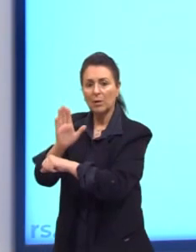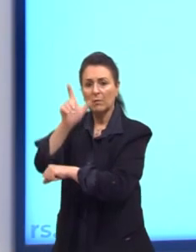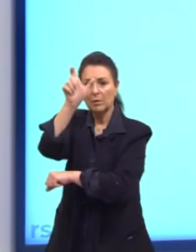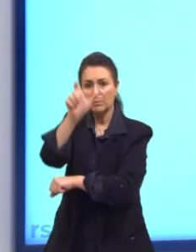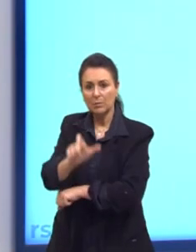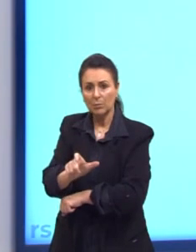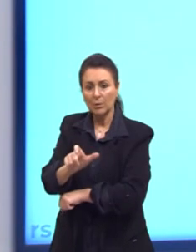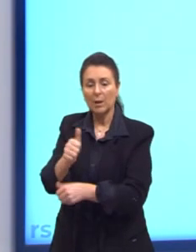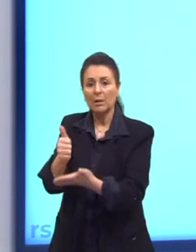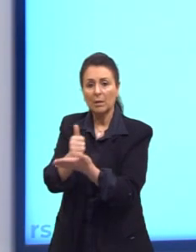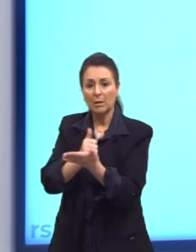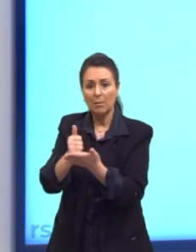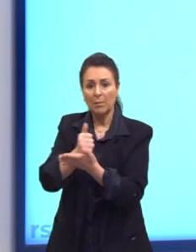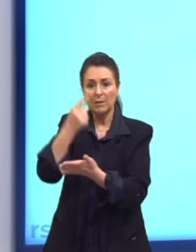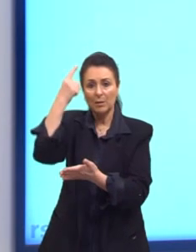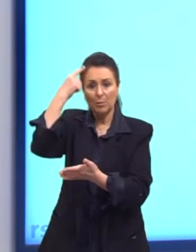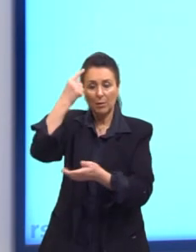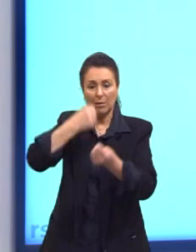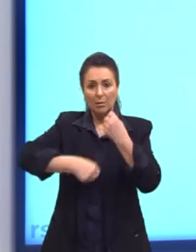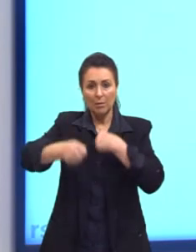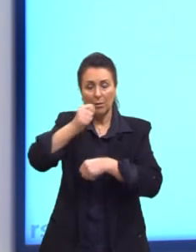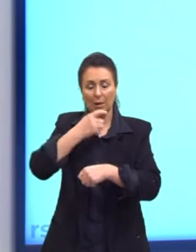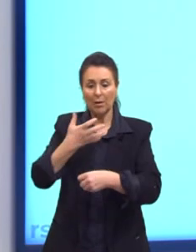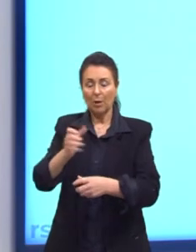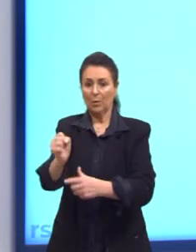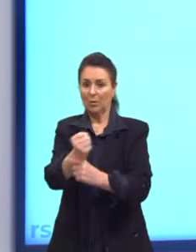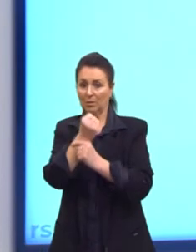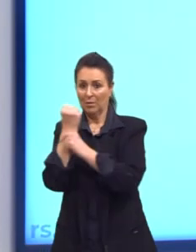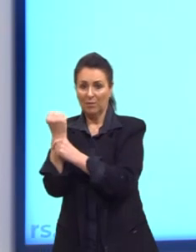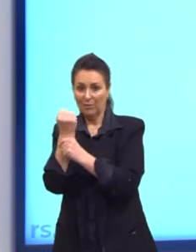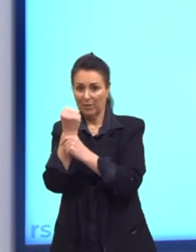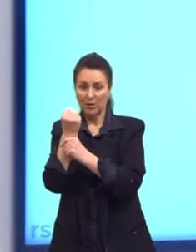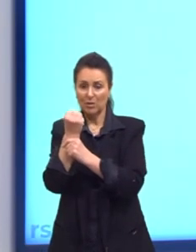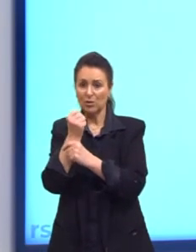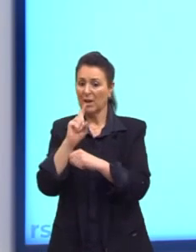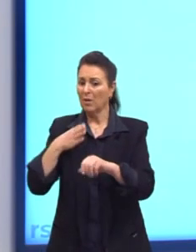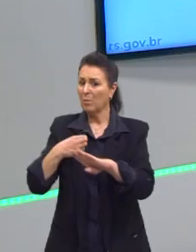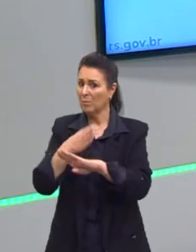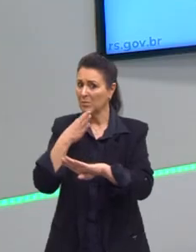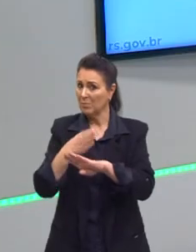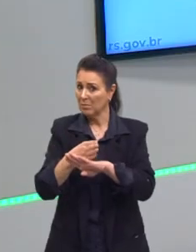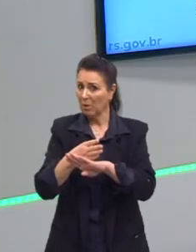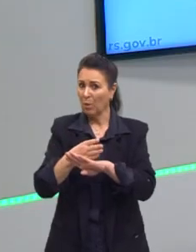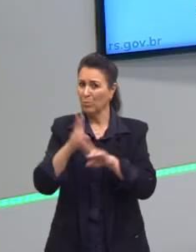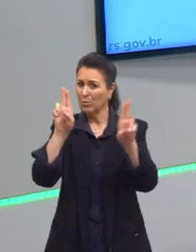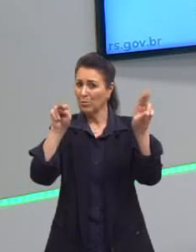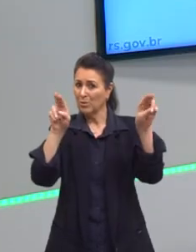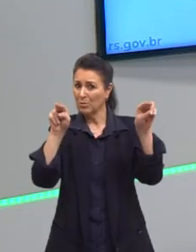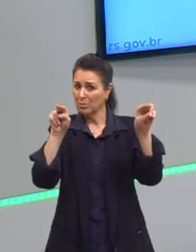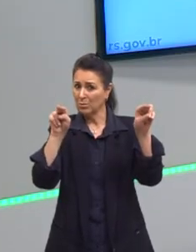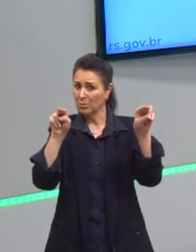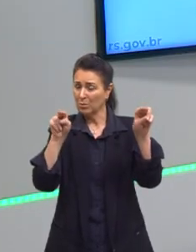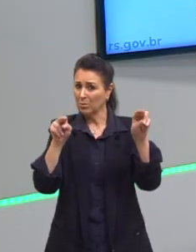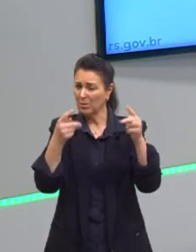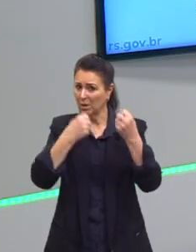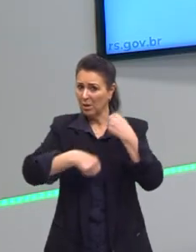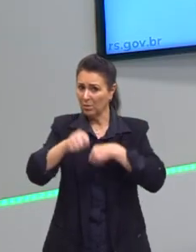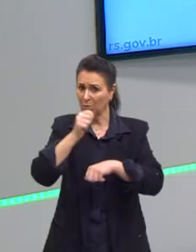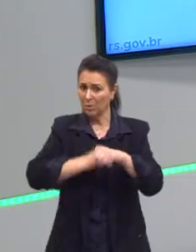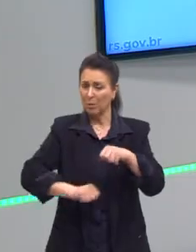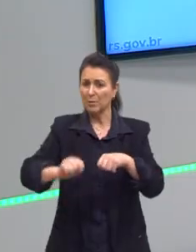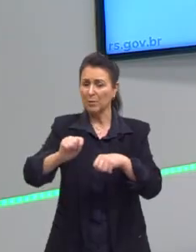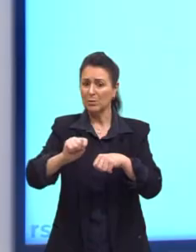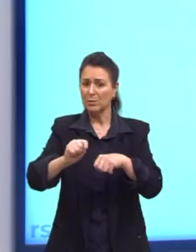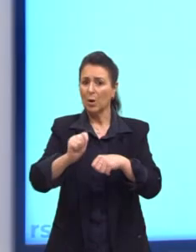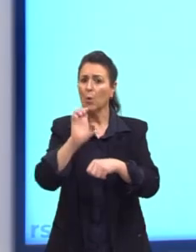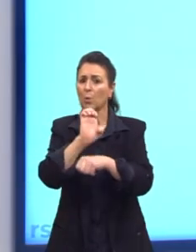pensamento econômico que defende a não intervenção política nos assuntos econômicos. Defende intervenção. O Estado do